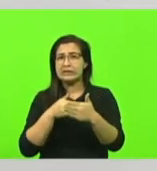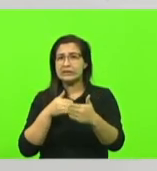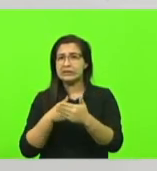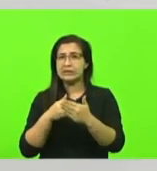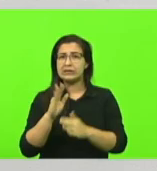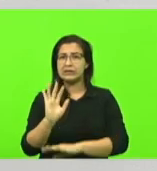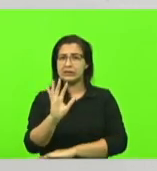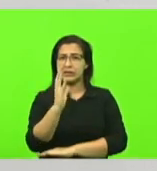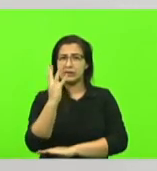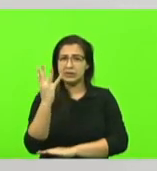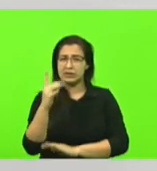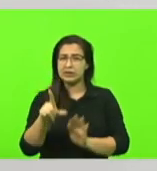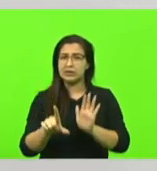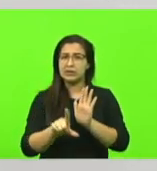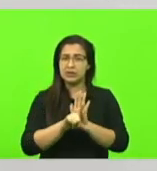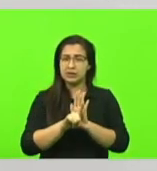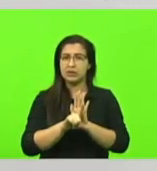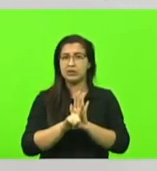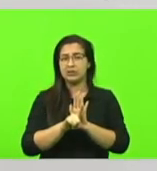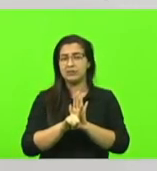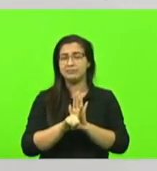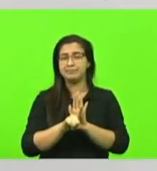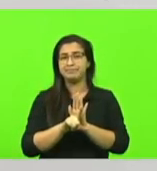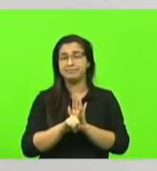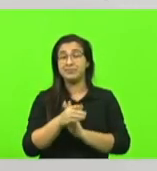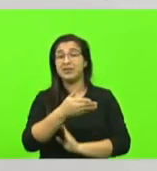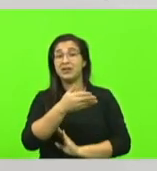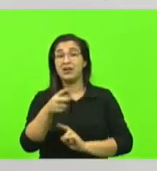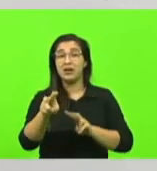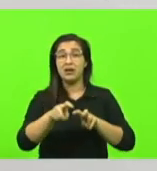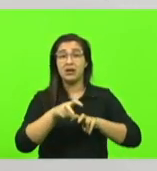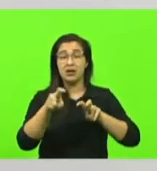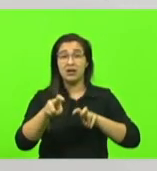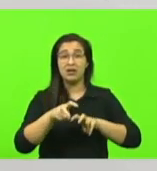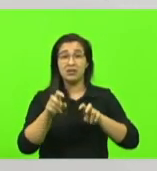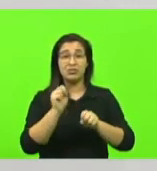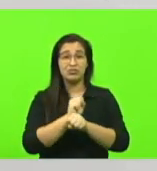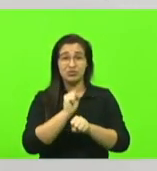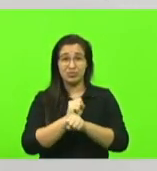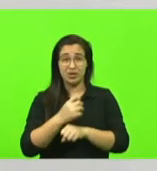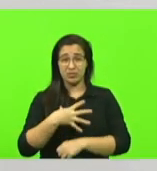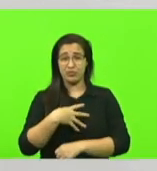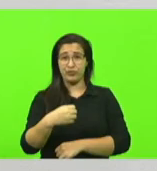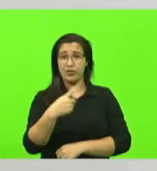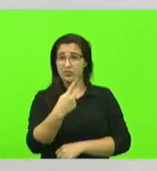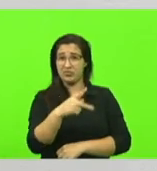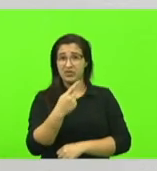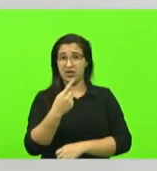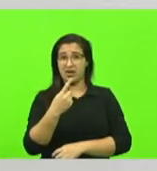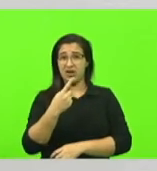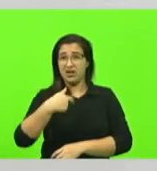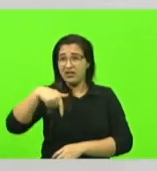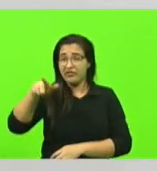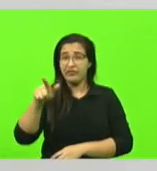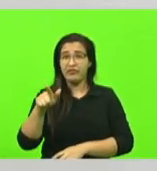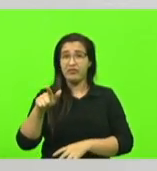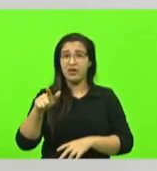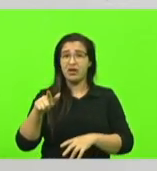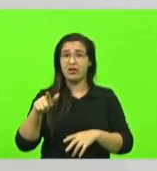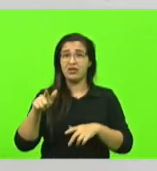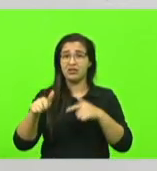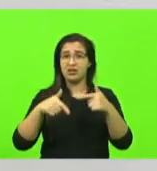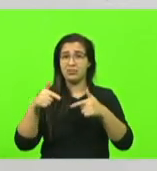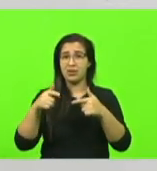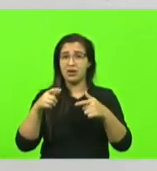a esses agricultores que não estão nem esperando os seus filhos mais irem embora para a cidade eles mesmos já estão indo e